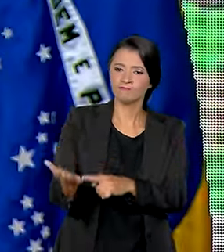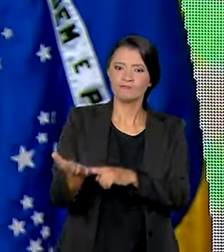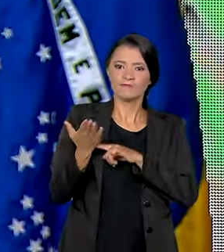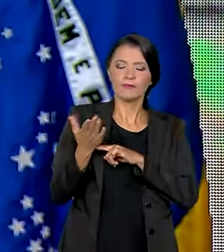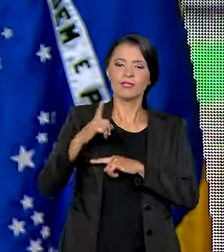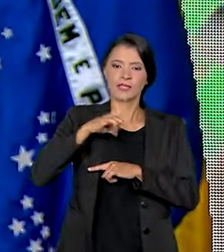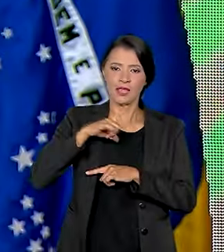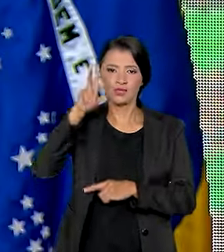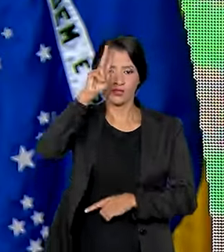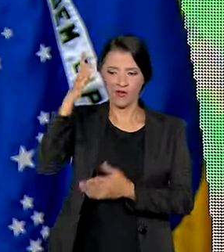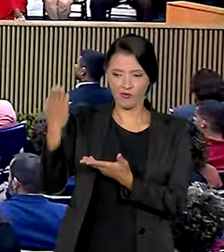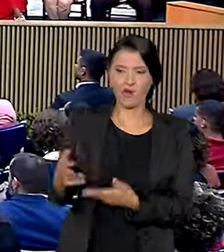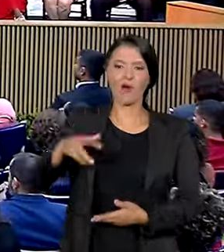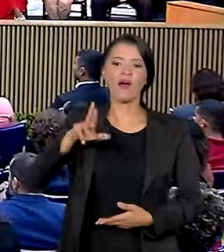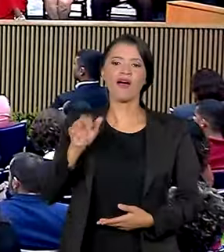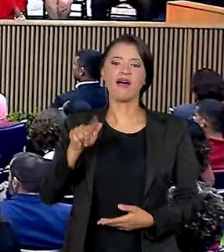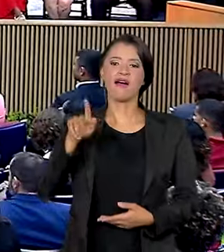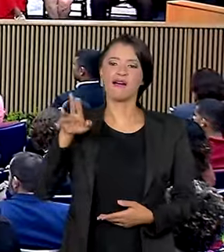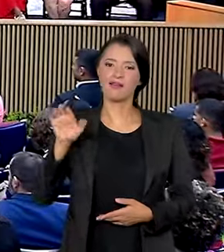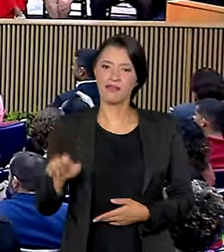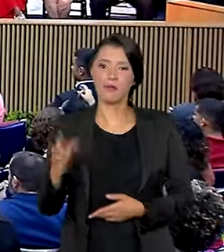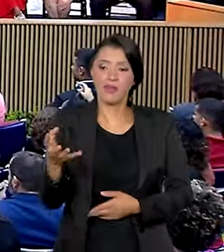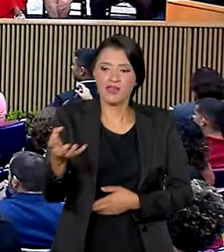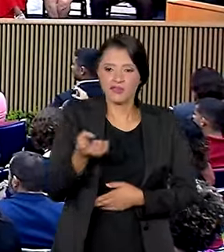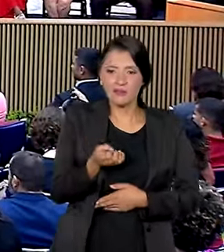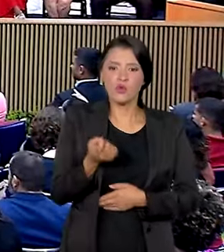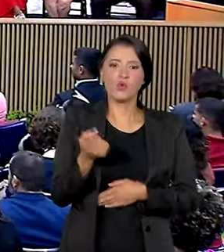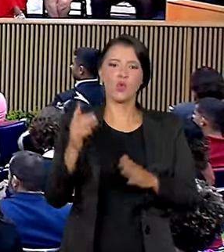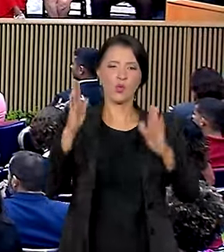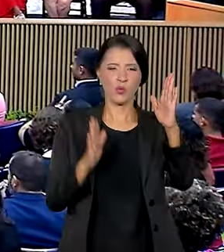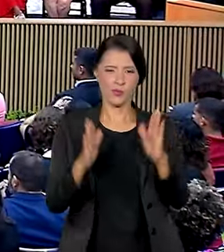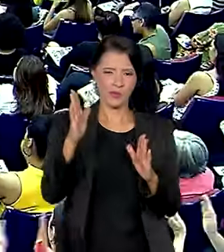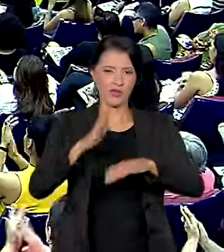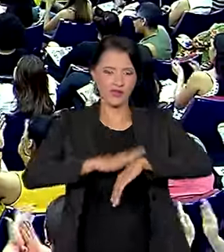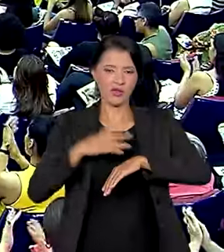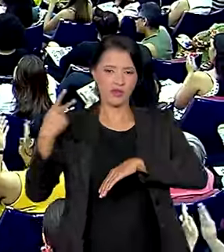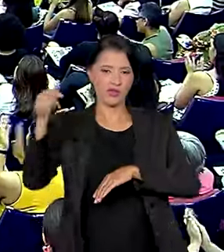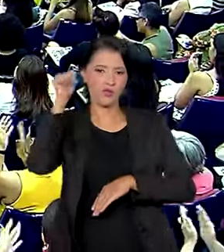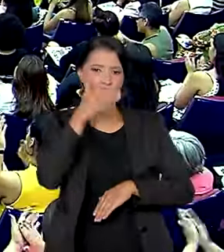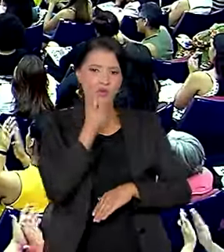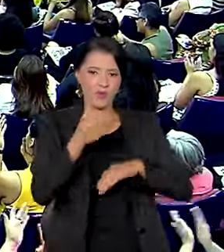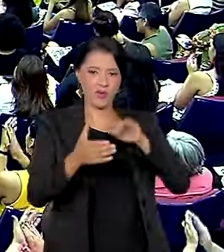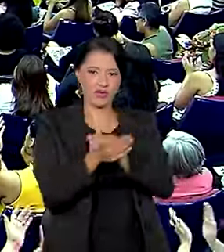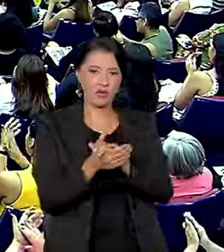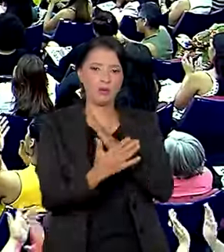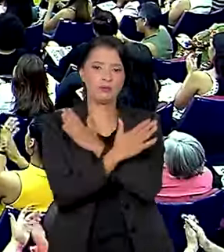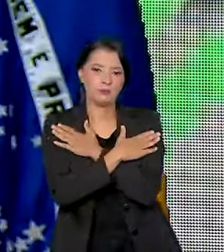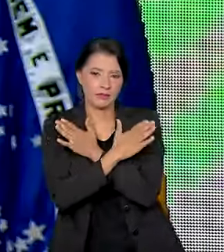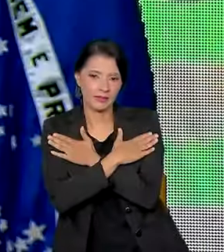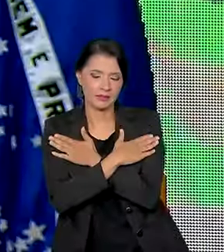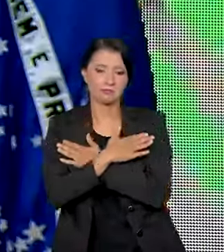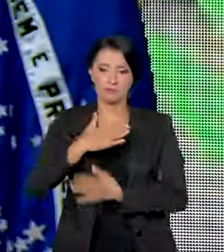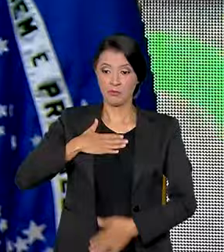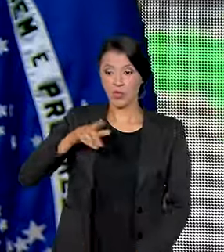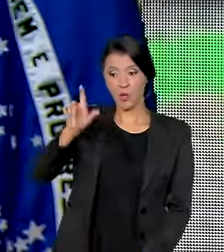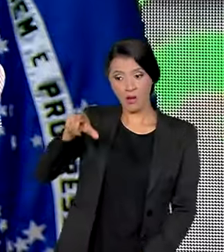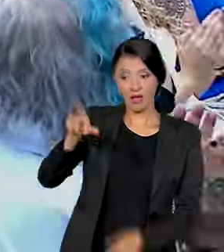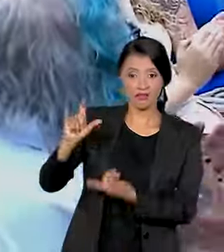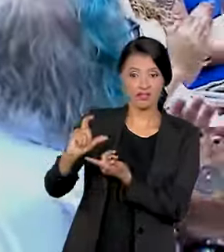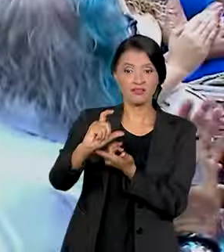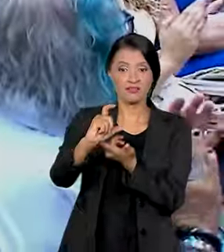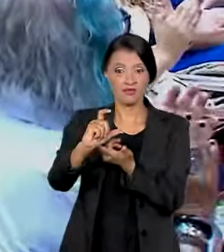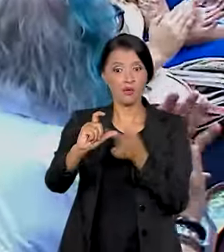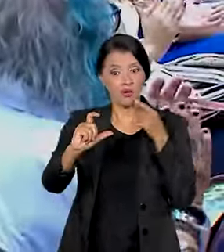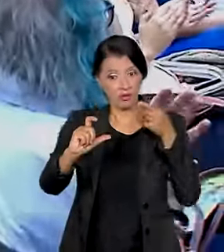histórias como a de Raquel, que recebeu benefício em uma época em que o marido ficou desempregado. Meu cartãozinho está